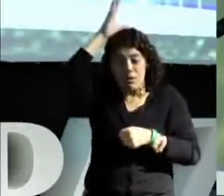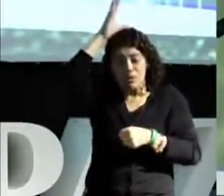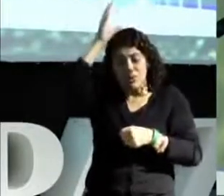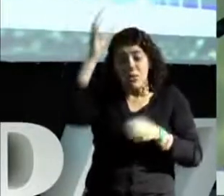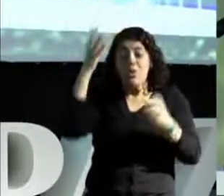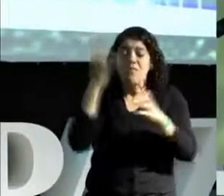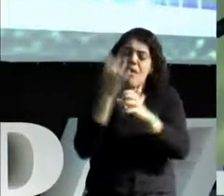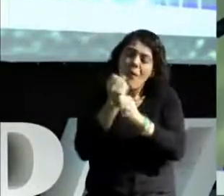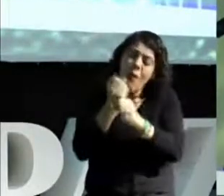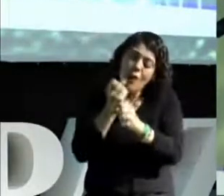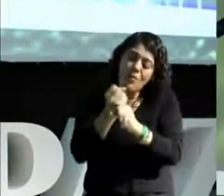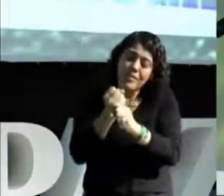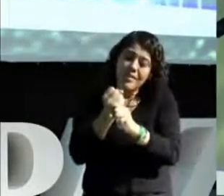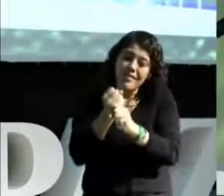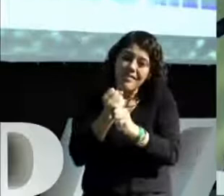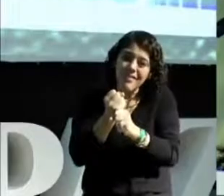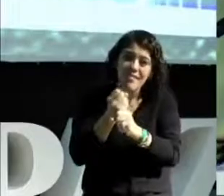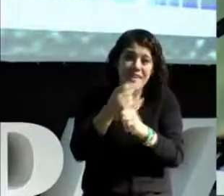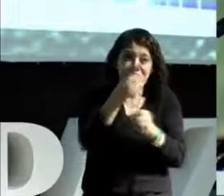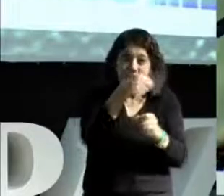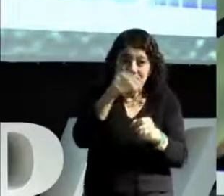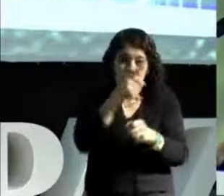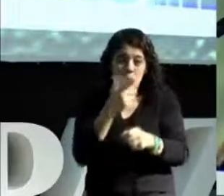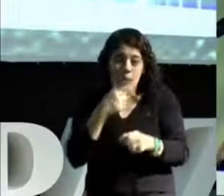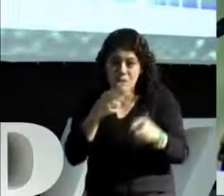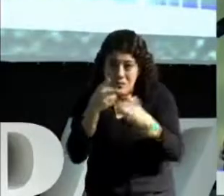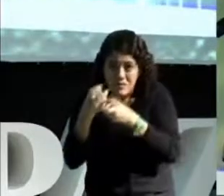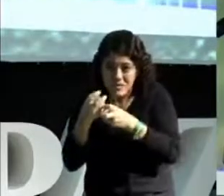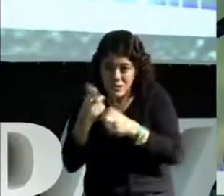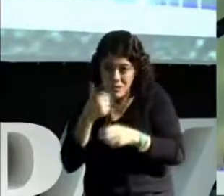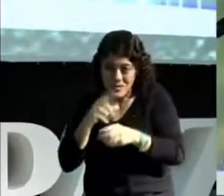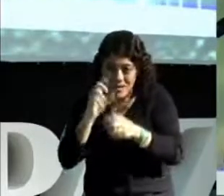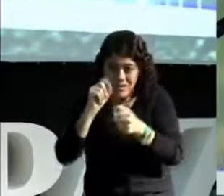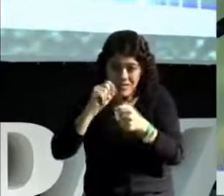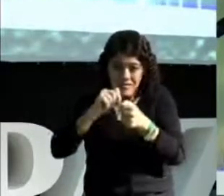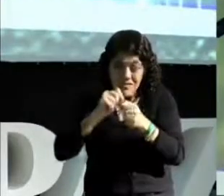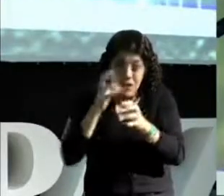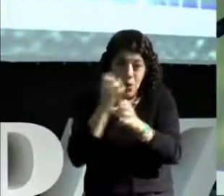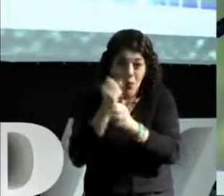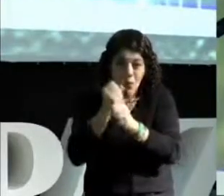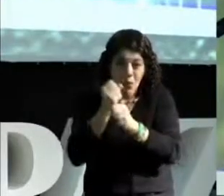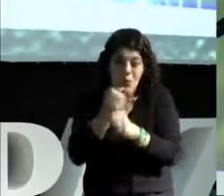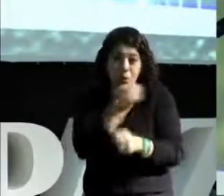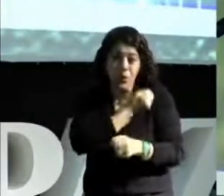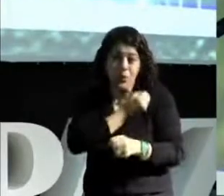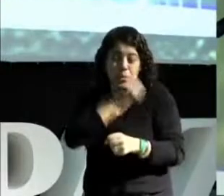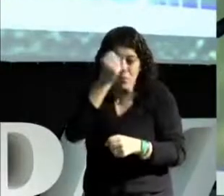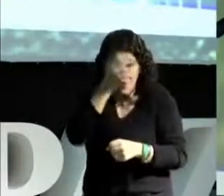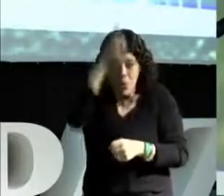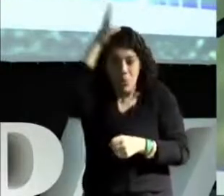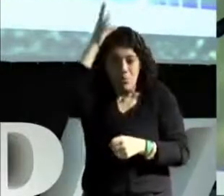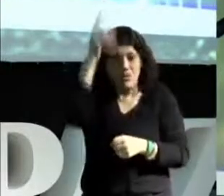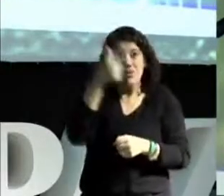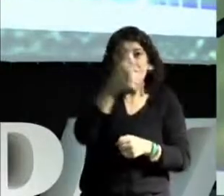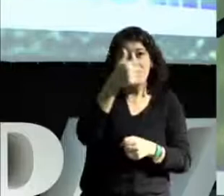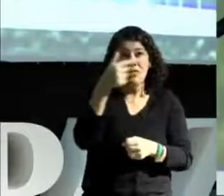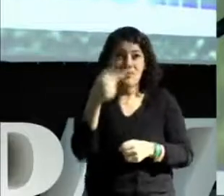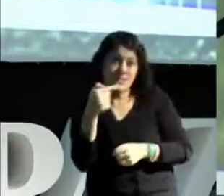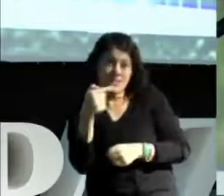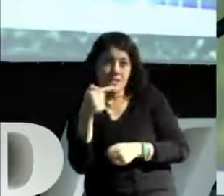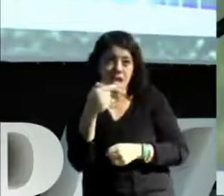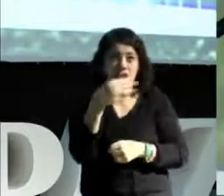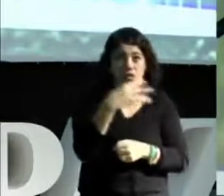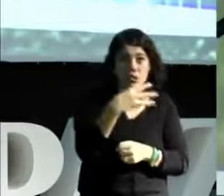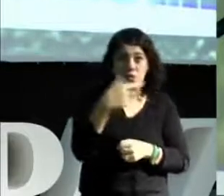fazer conta com números romanos, ninguém nunca percebeu. Se você for somar aí 27 com 32 em algarismo